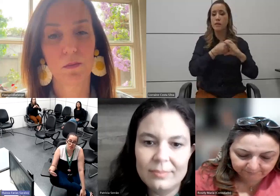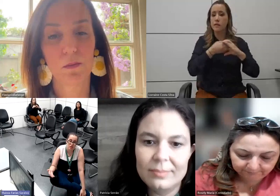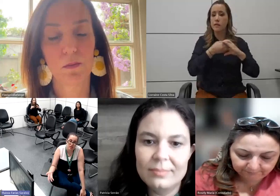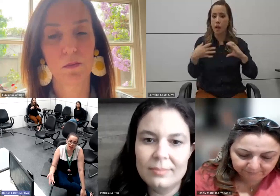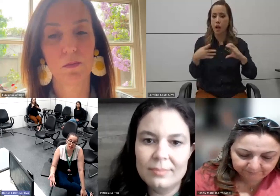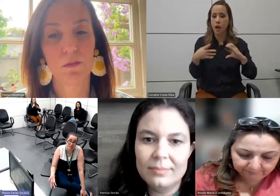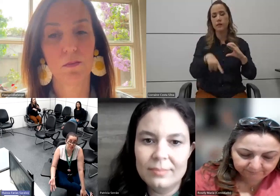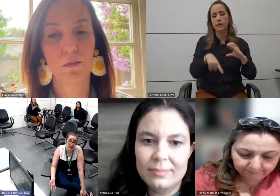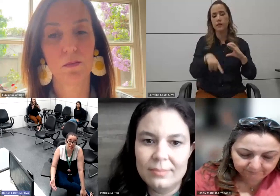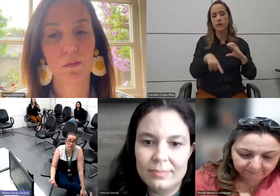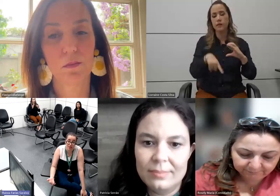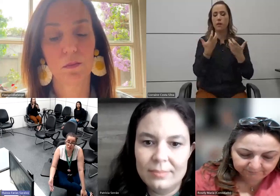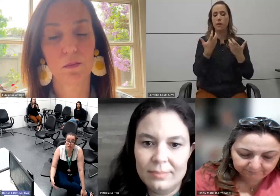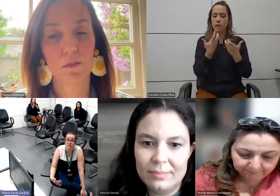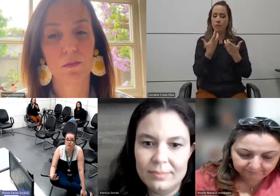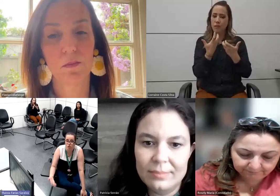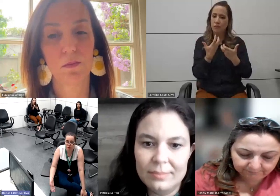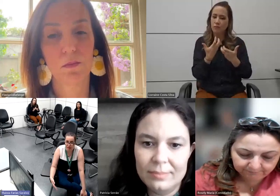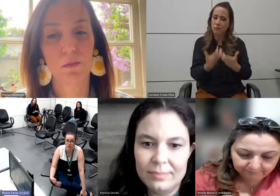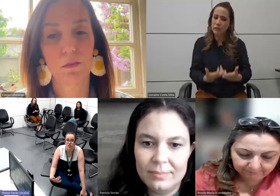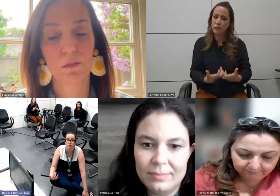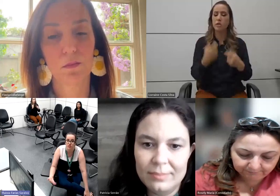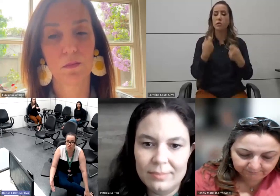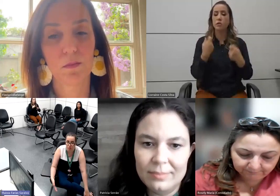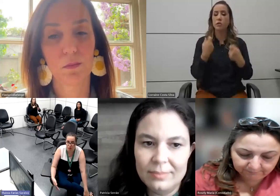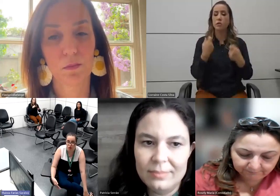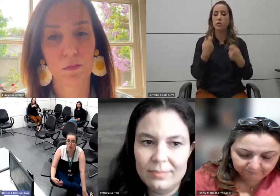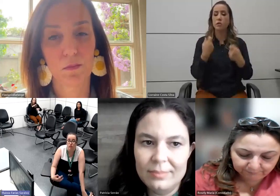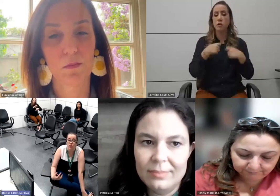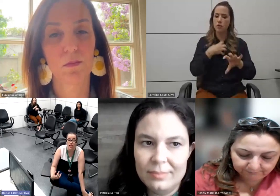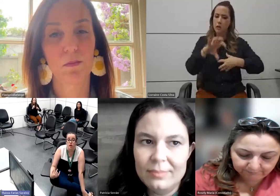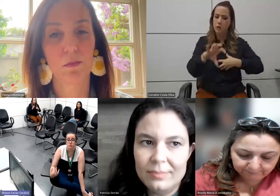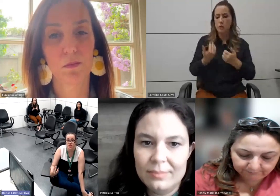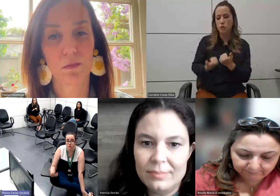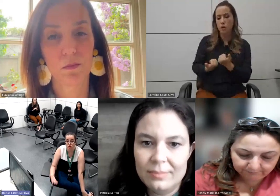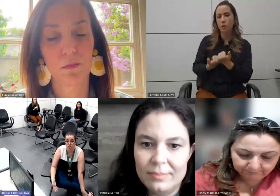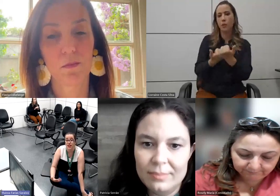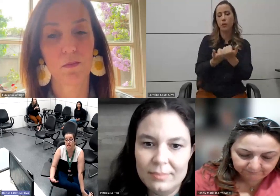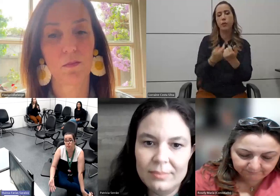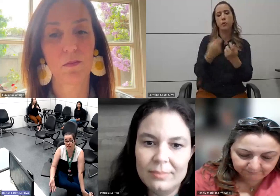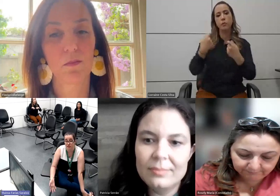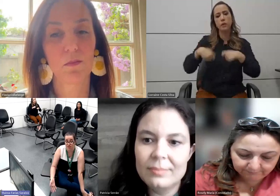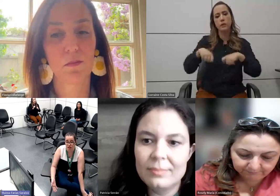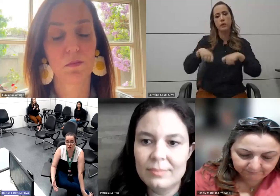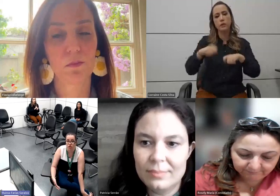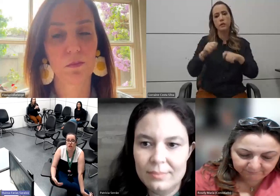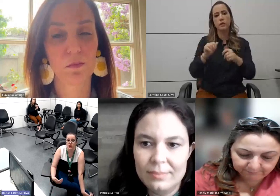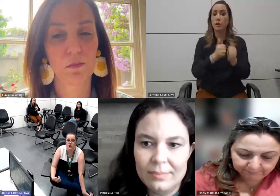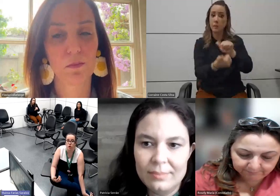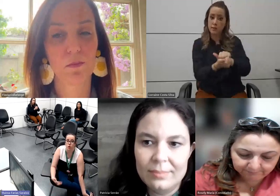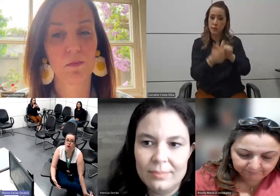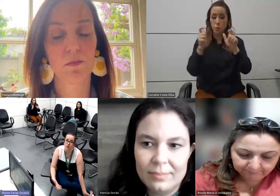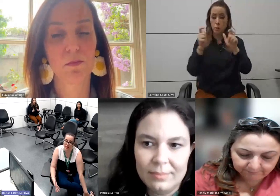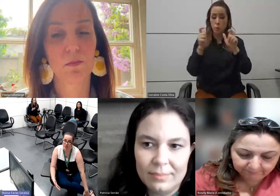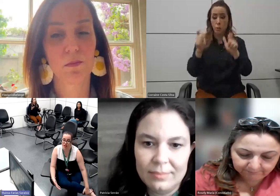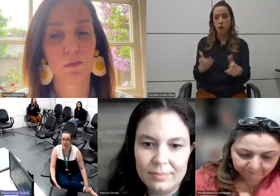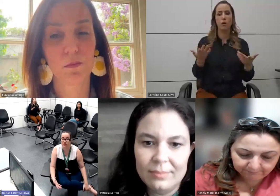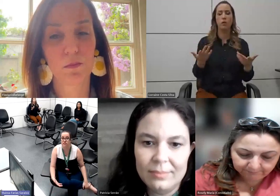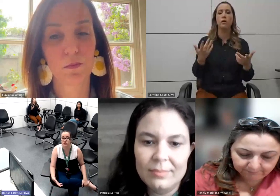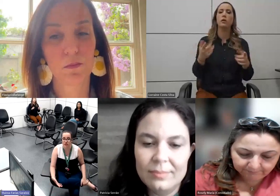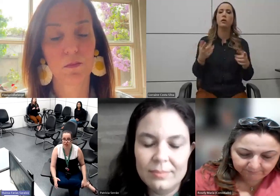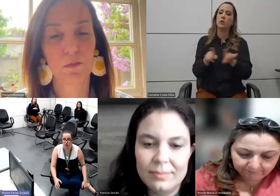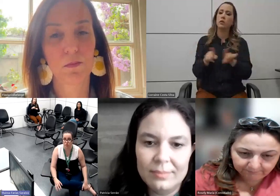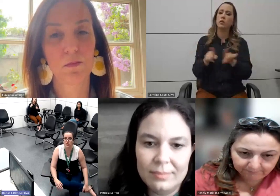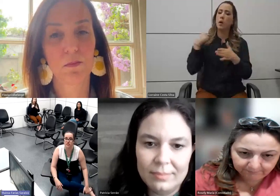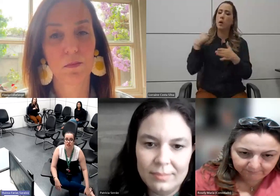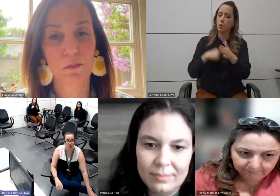a lei, não são consideradas deficiências, mas que precisam de empatia, precisam de apoio, precisam de readaptação. Então, é uma luta que a gente